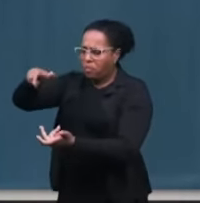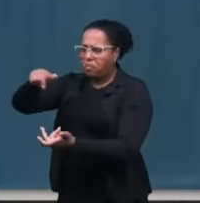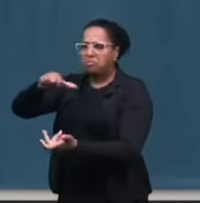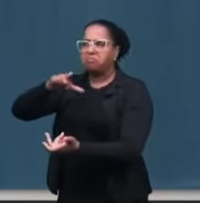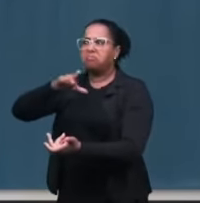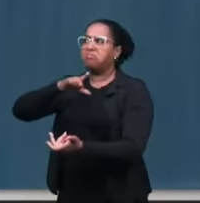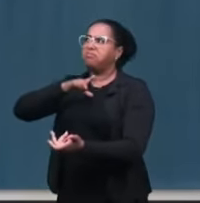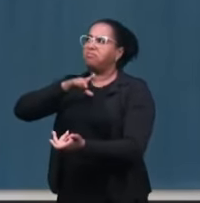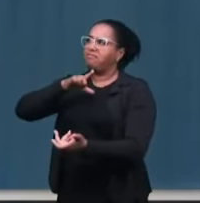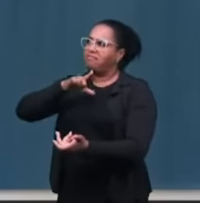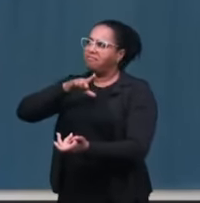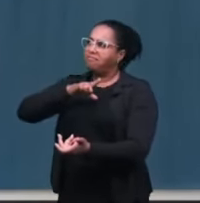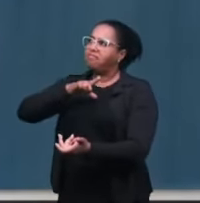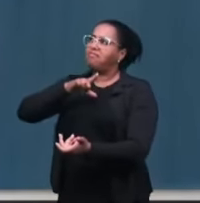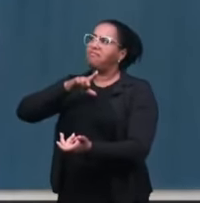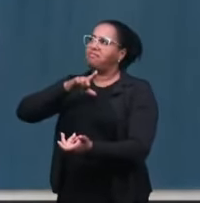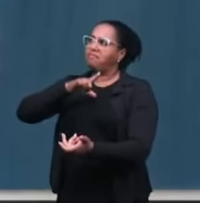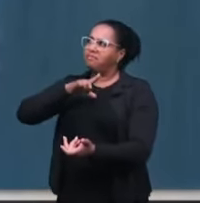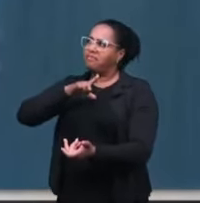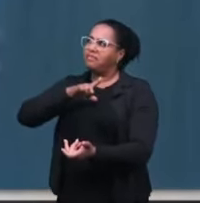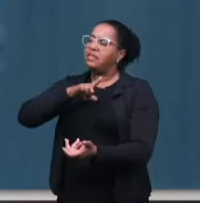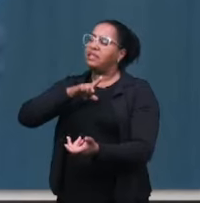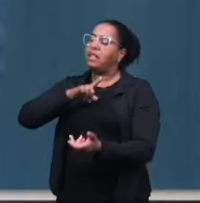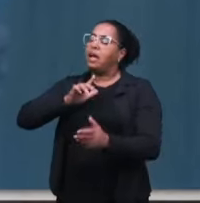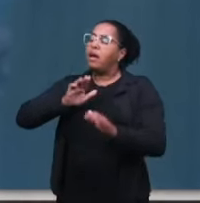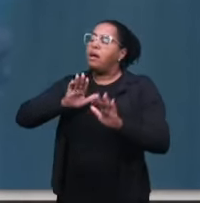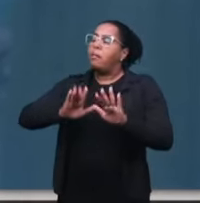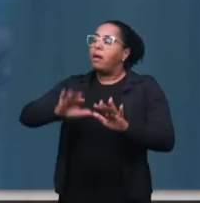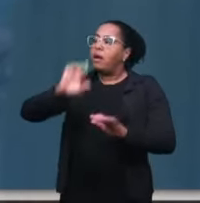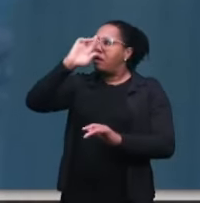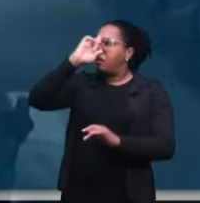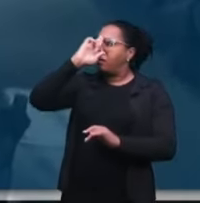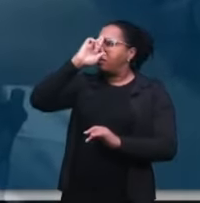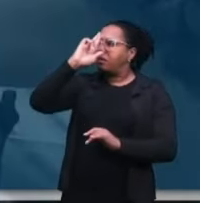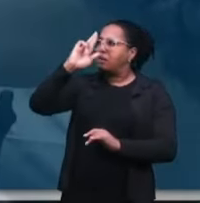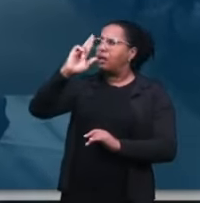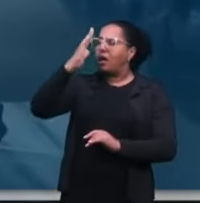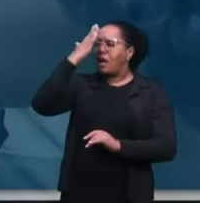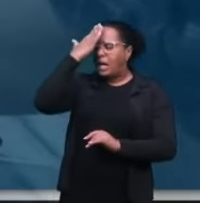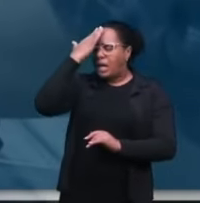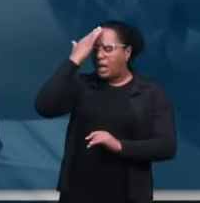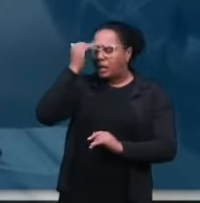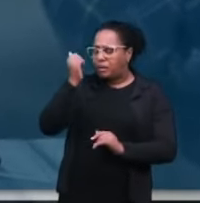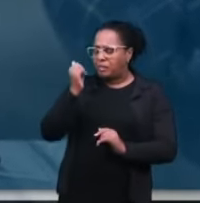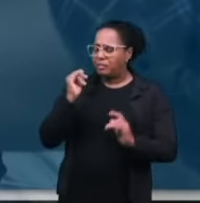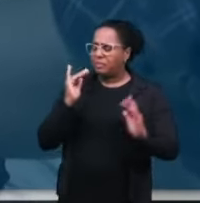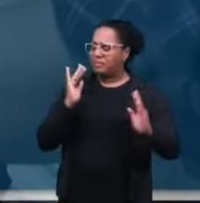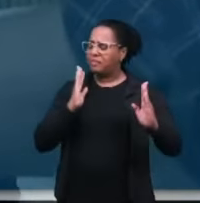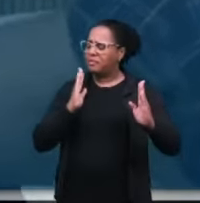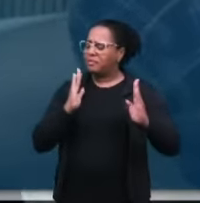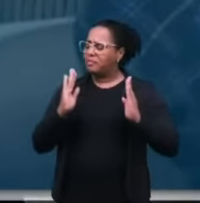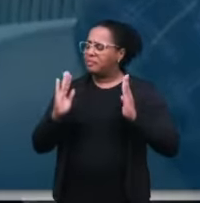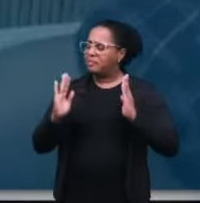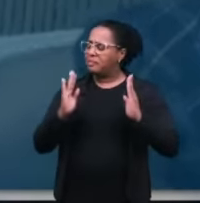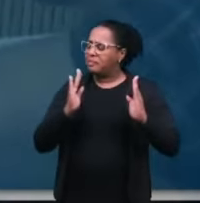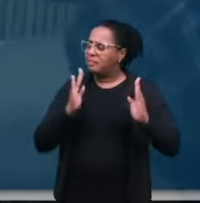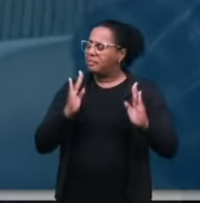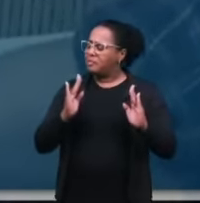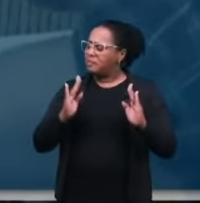O meu momento é de pranto